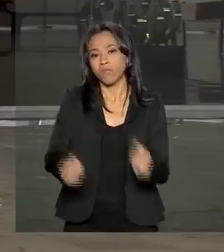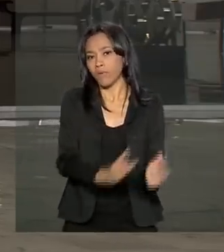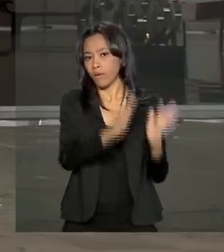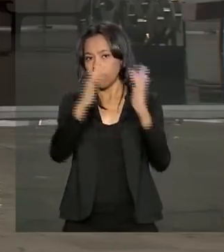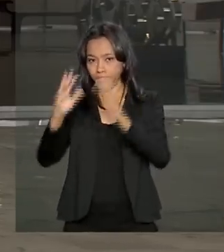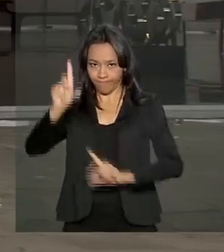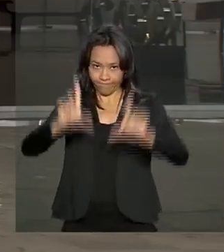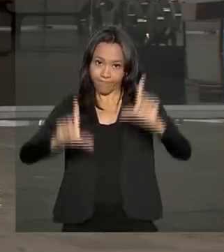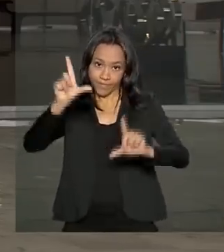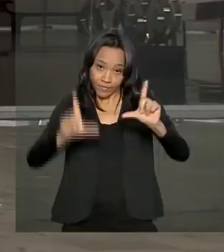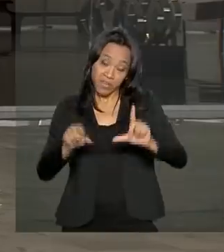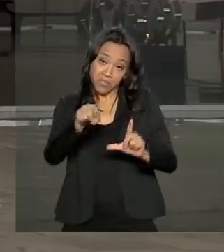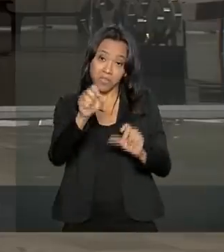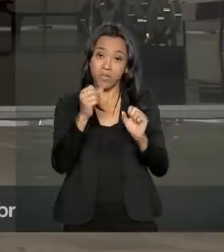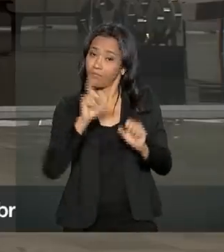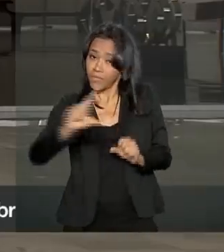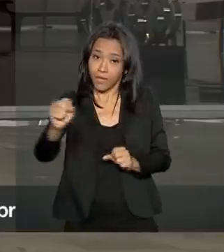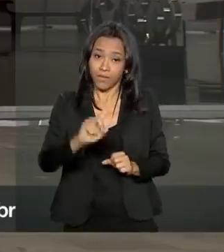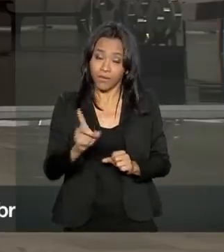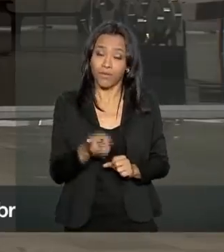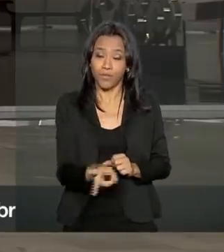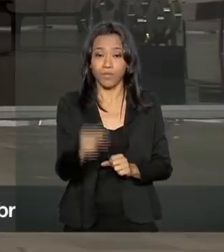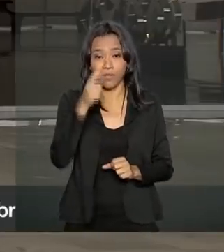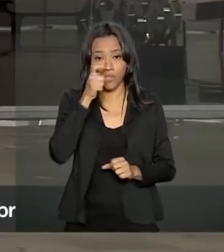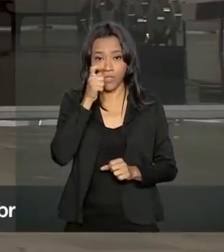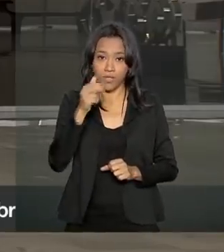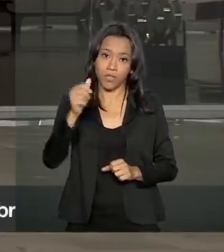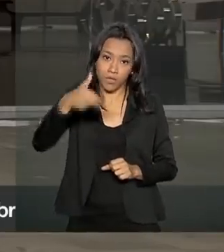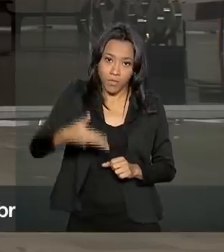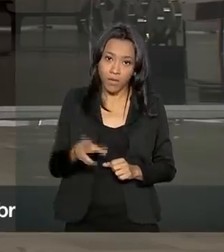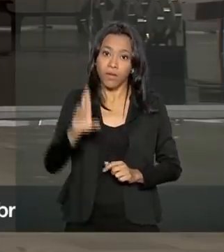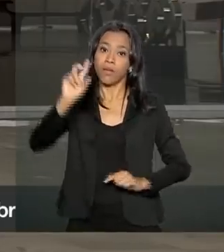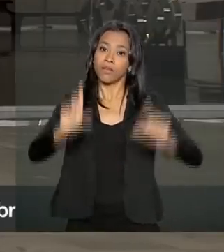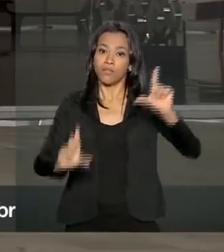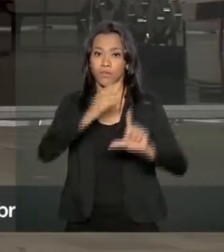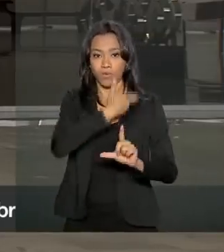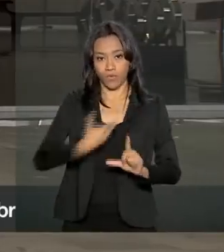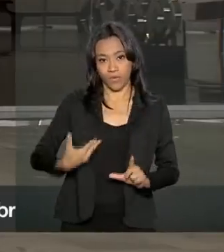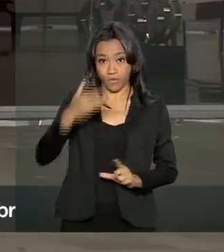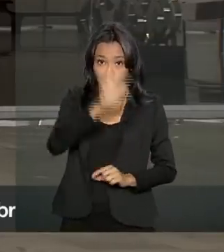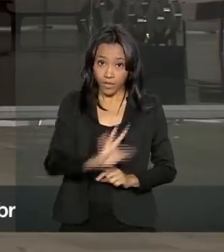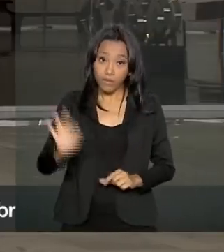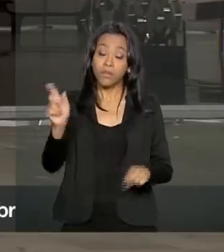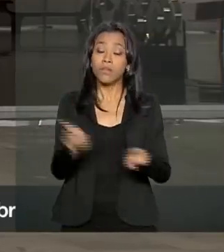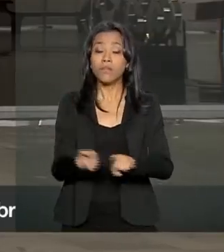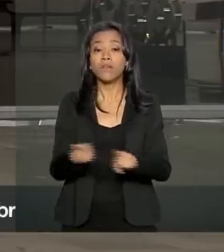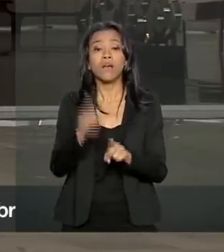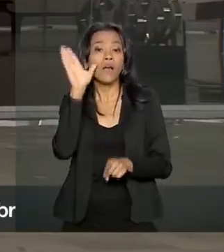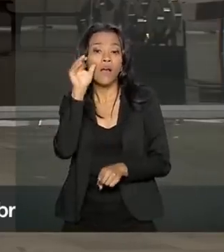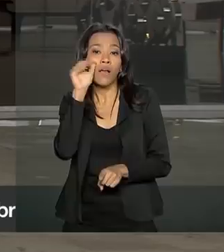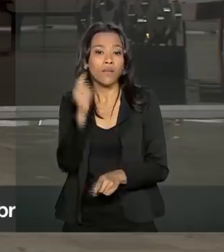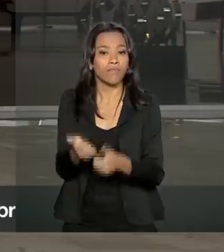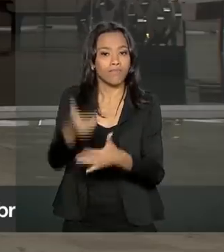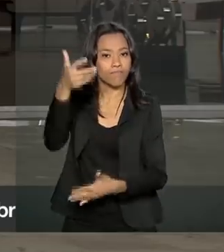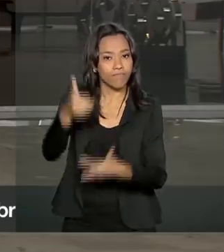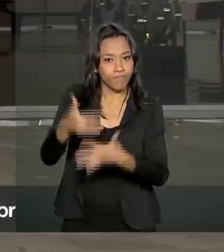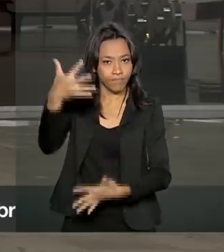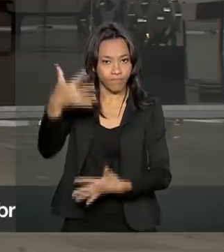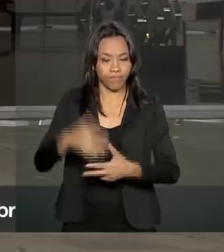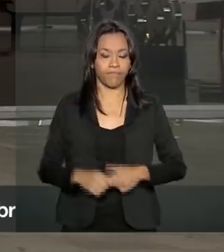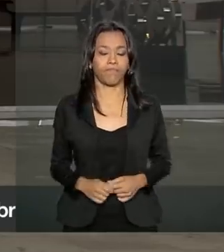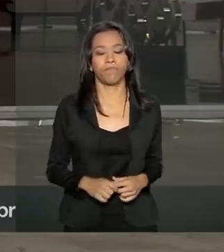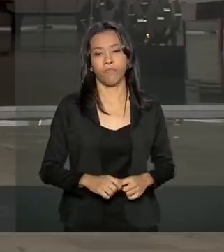da nossa programação. E você não saia daí, continue com a gente aqui na NBR, a TV do Governo Federal e nas nossas redes